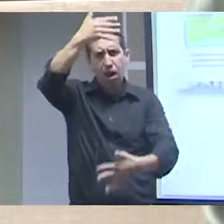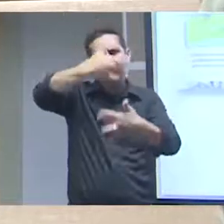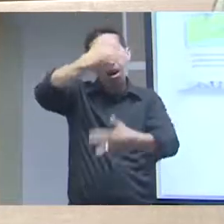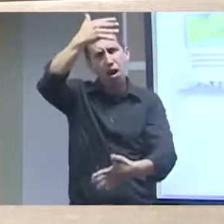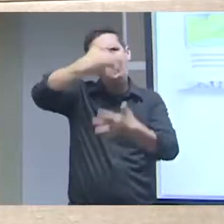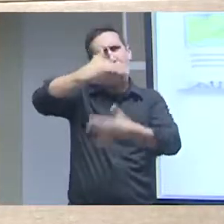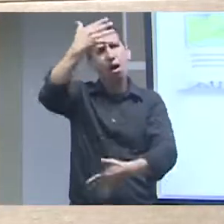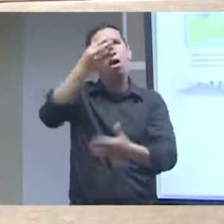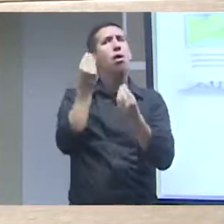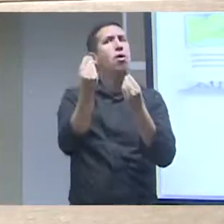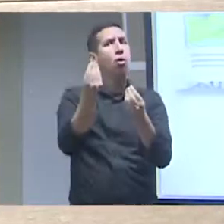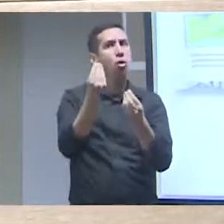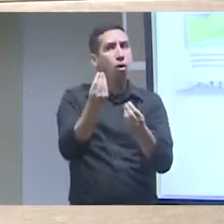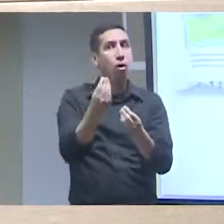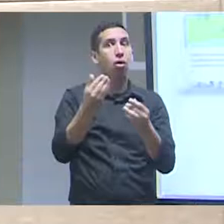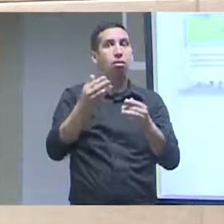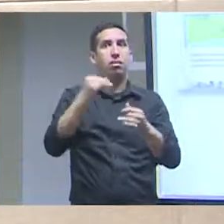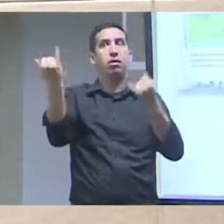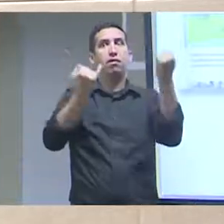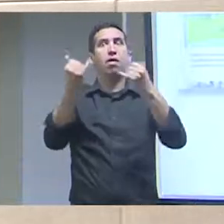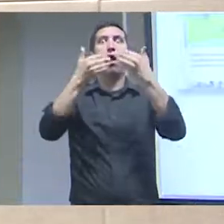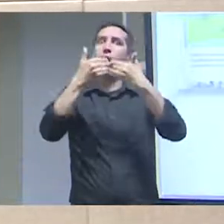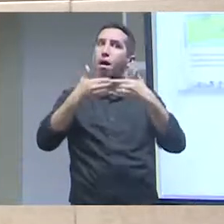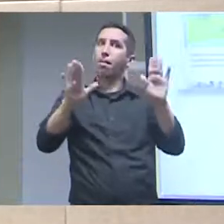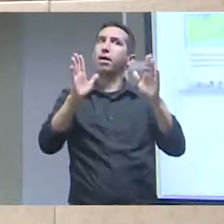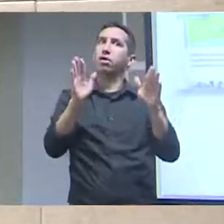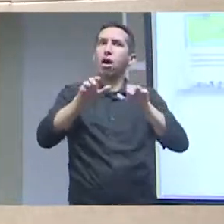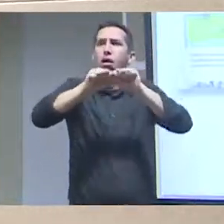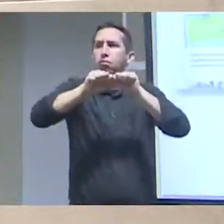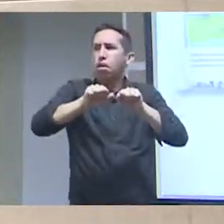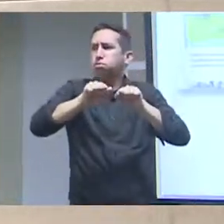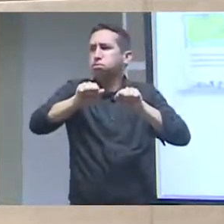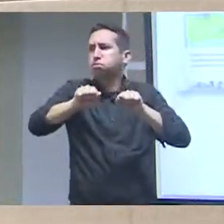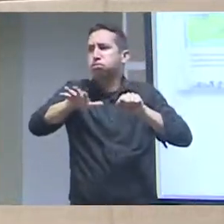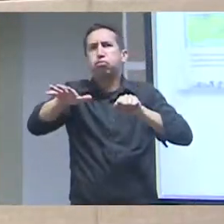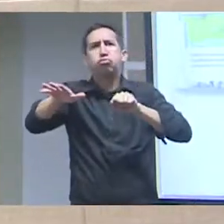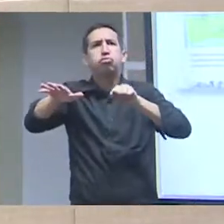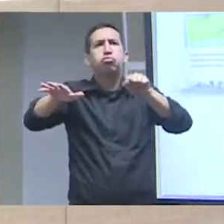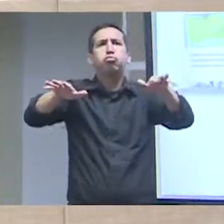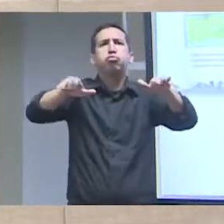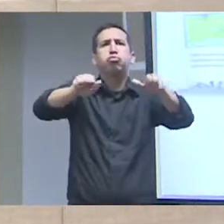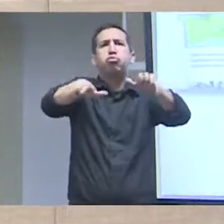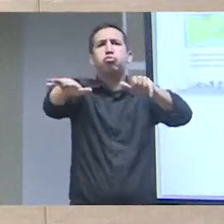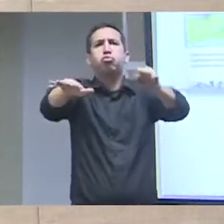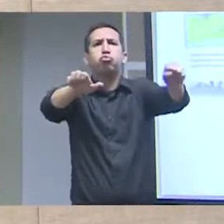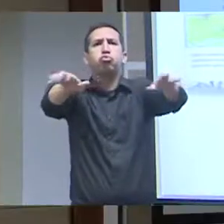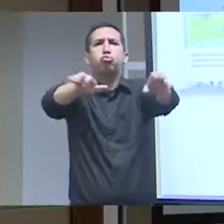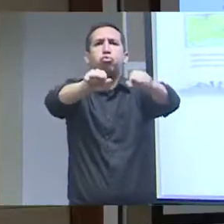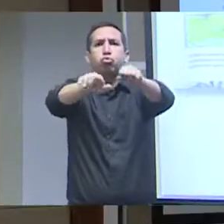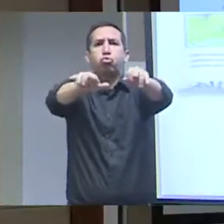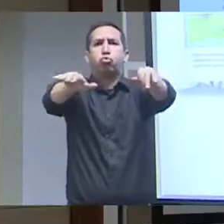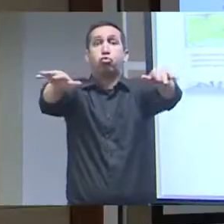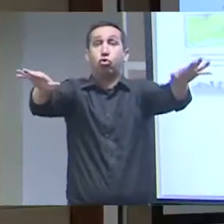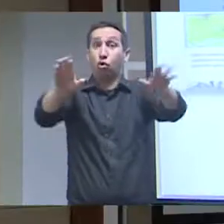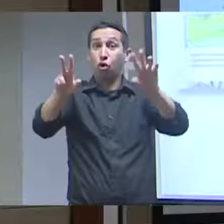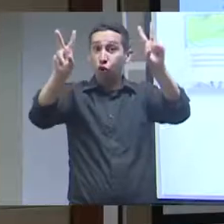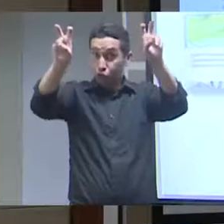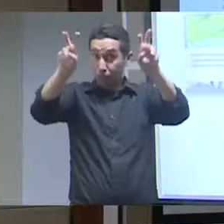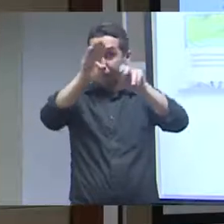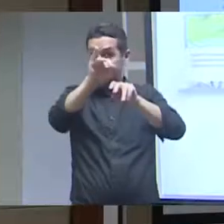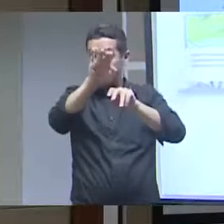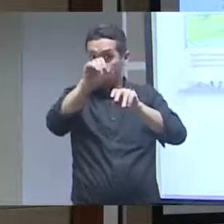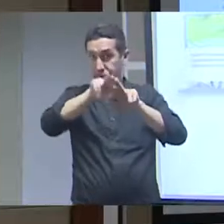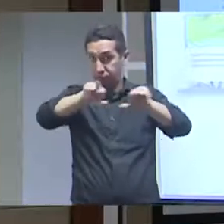propagando em relação a biodiversidade e aqui a página do Jardim Botânico do Rio de Janeiro nesse repositório global